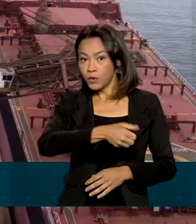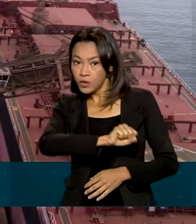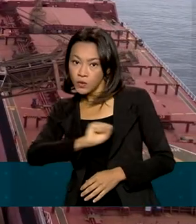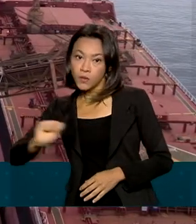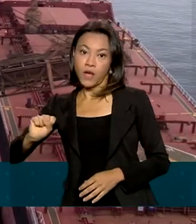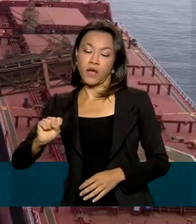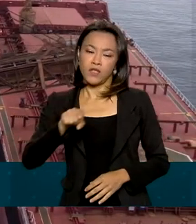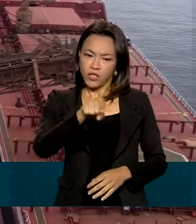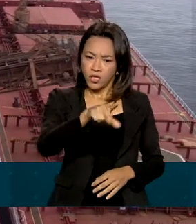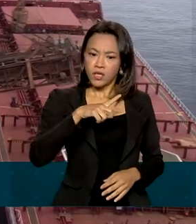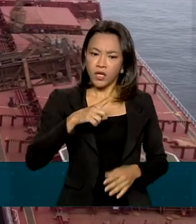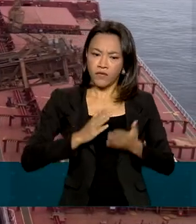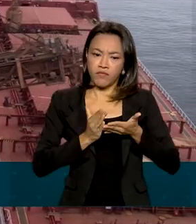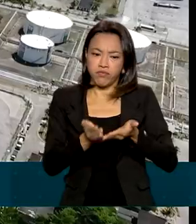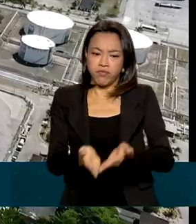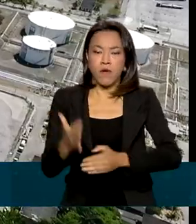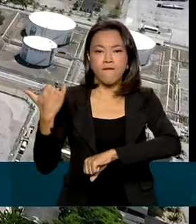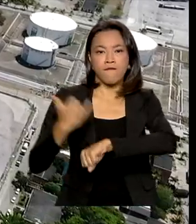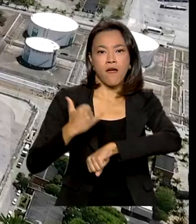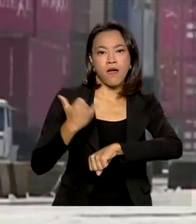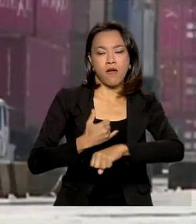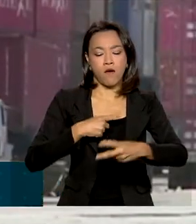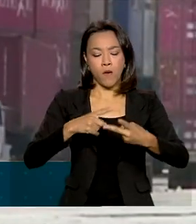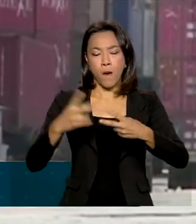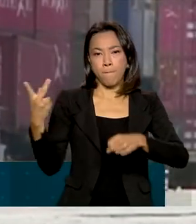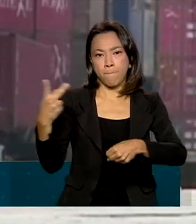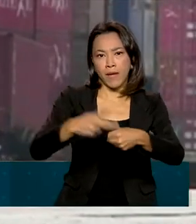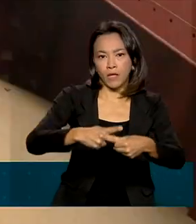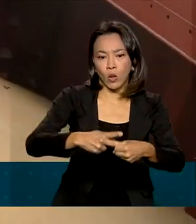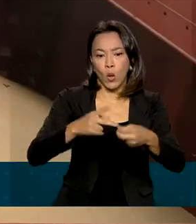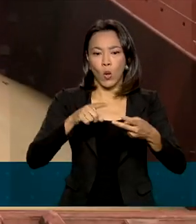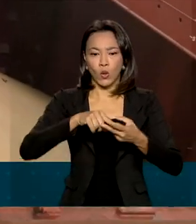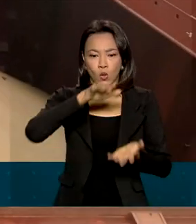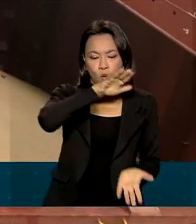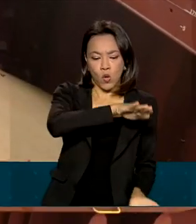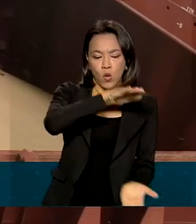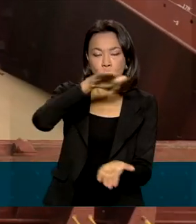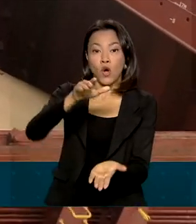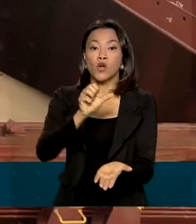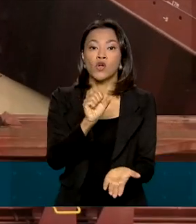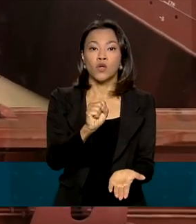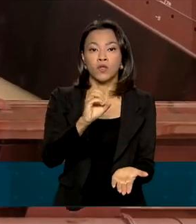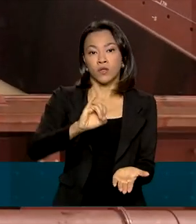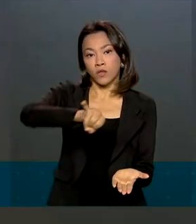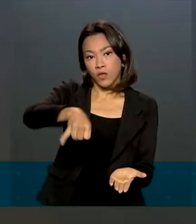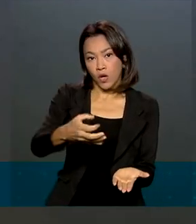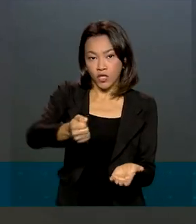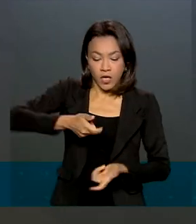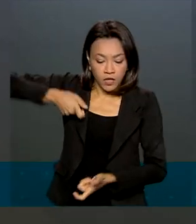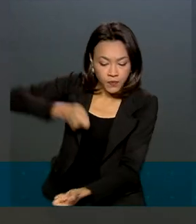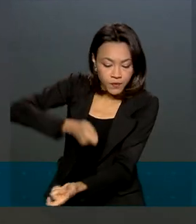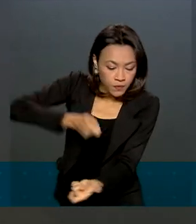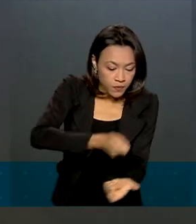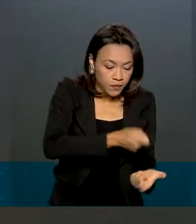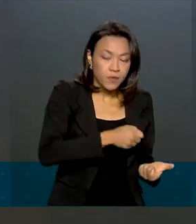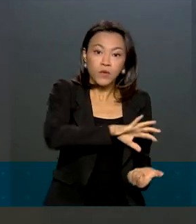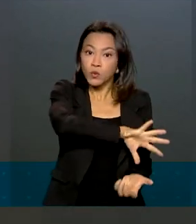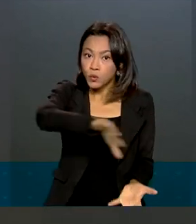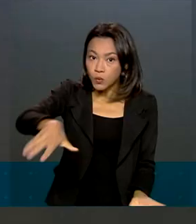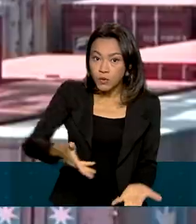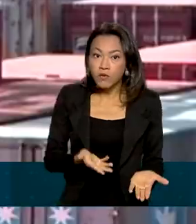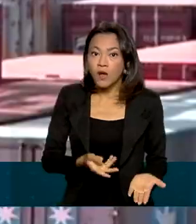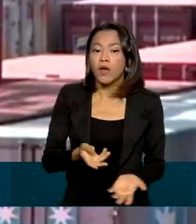cargas com minério de ferro, petróleo, containers, soja e fertilizantes. O setor registrou o